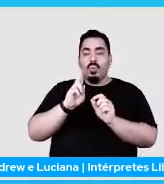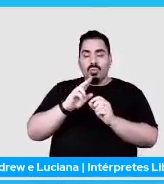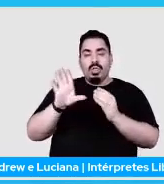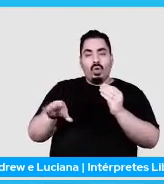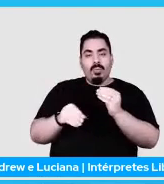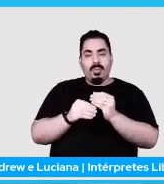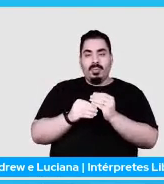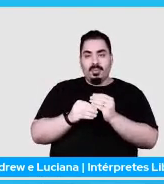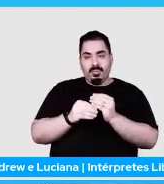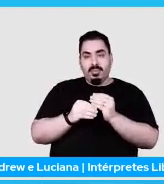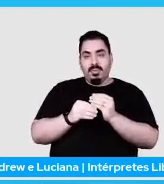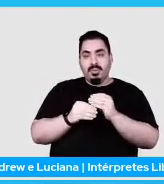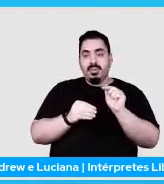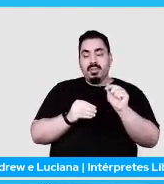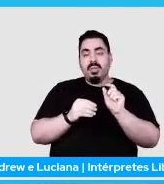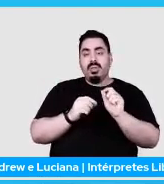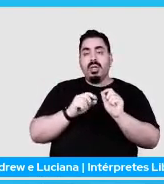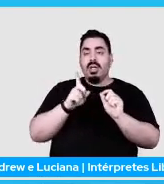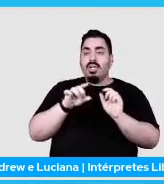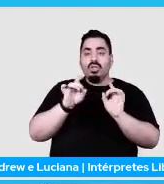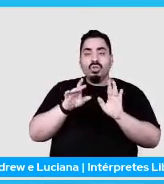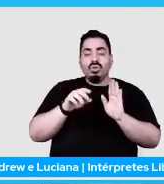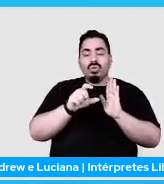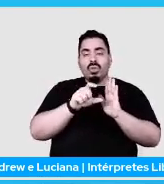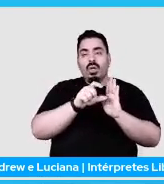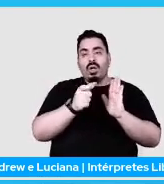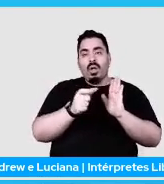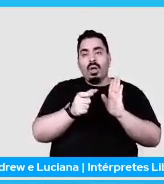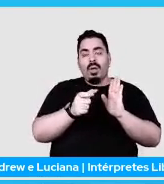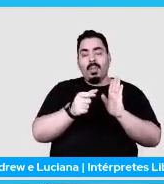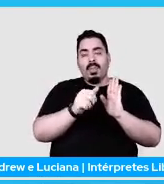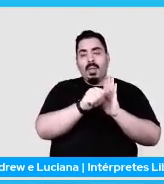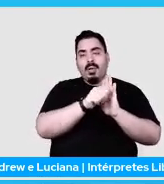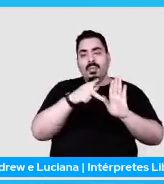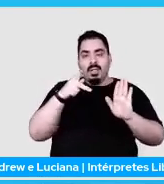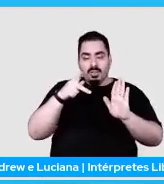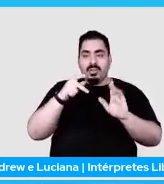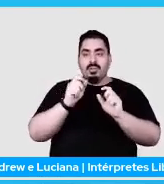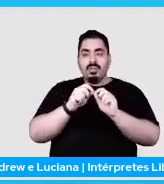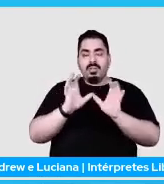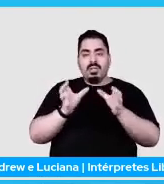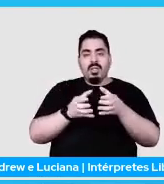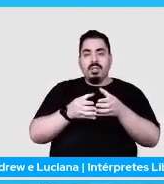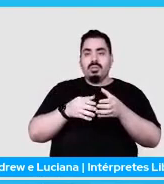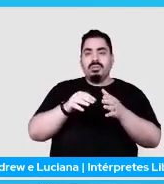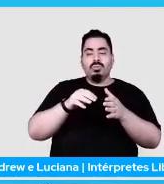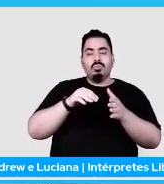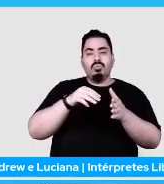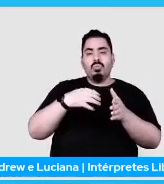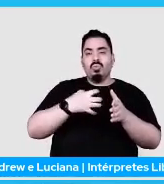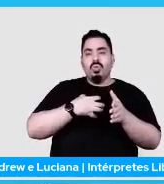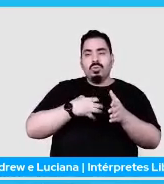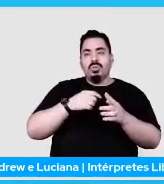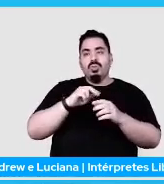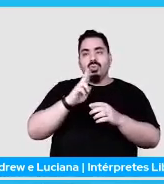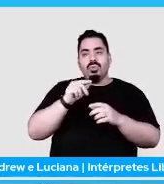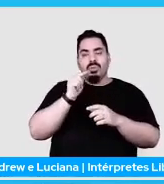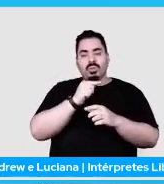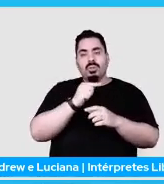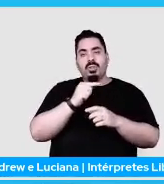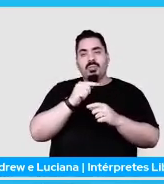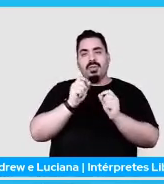aplicações ou classes ou módulos que fazem uso desses signals do Scrapy para